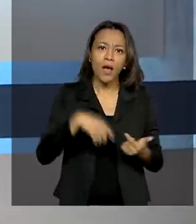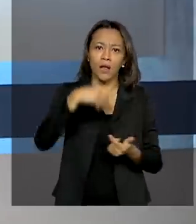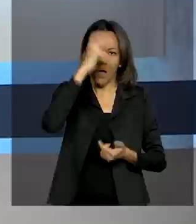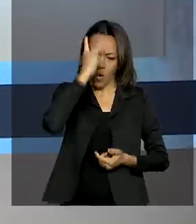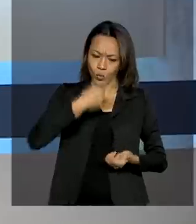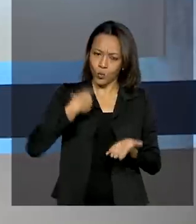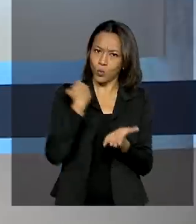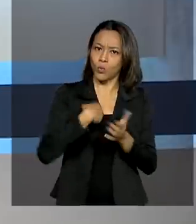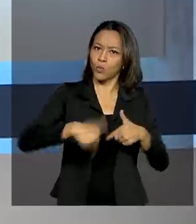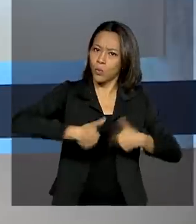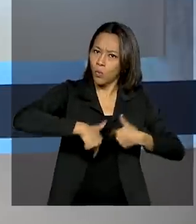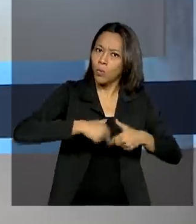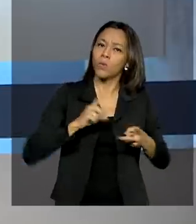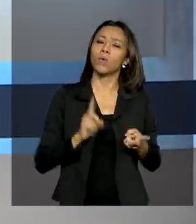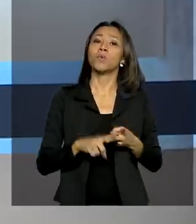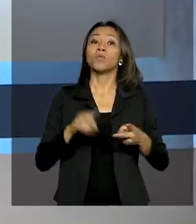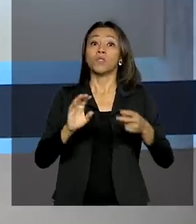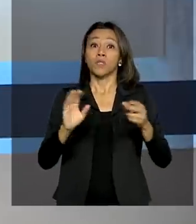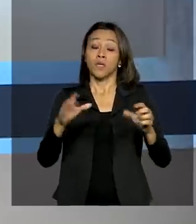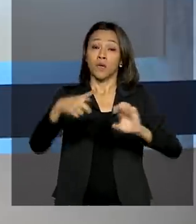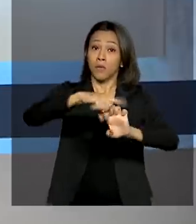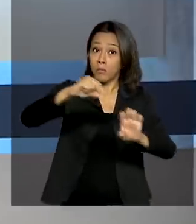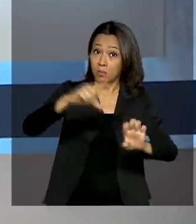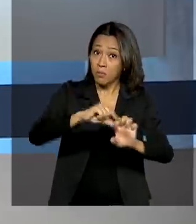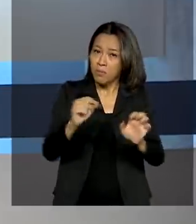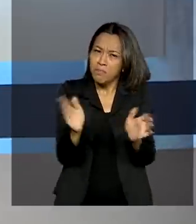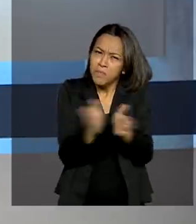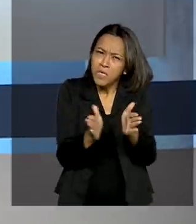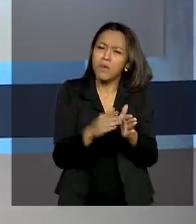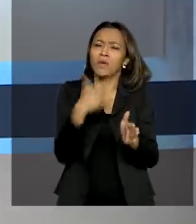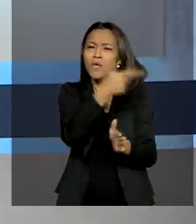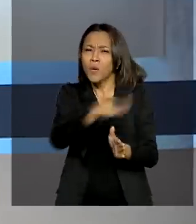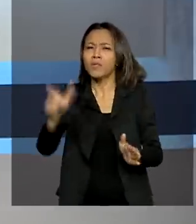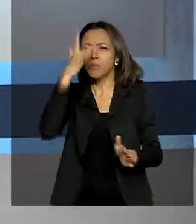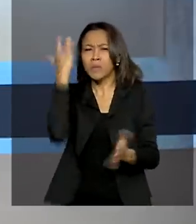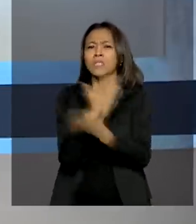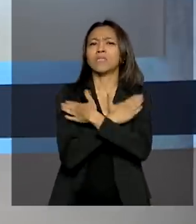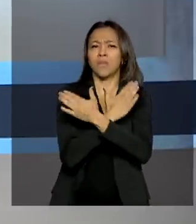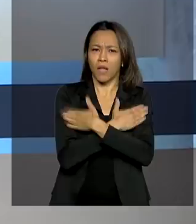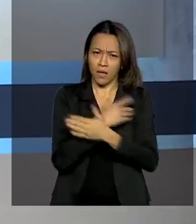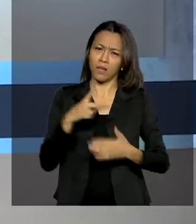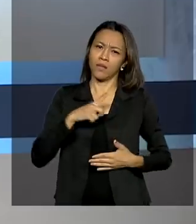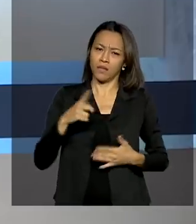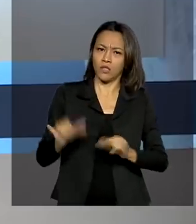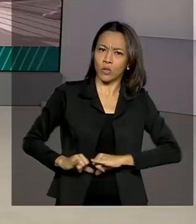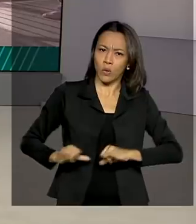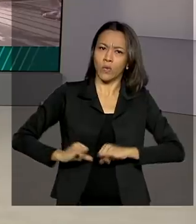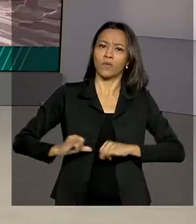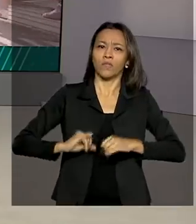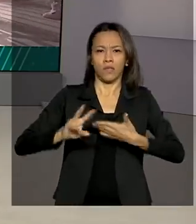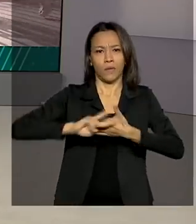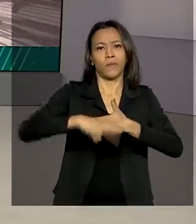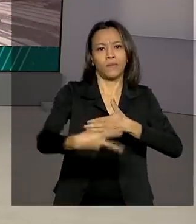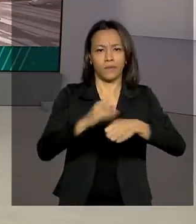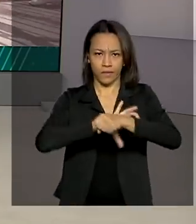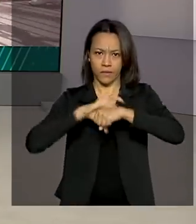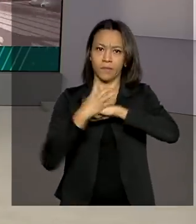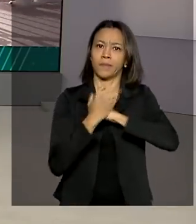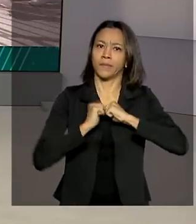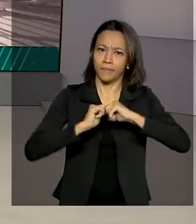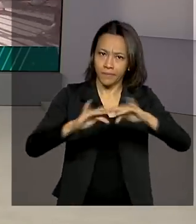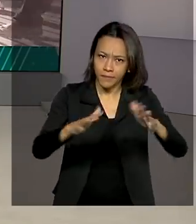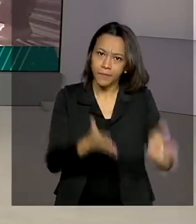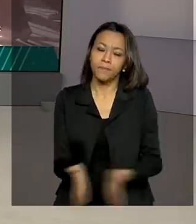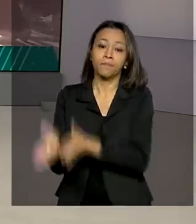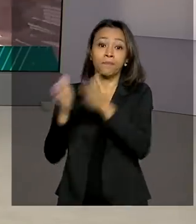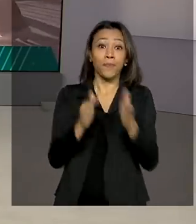microempreendedores individuais e desempregados que sofrem os efeitos econômicos provocados pela pandemia. Mais uma